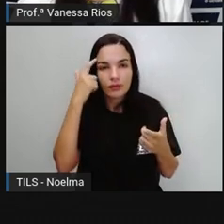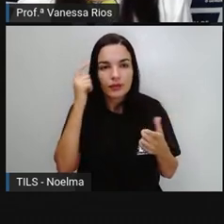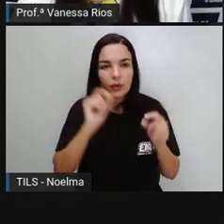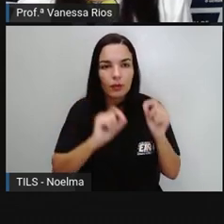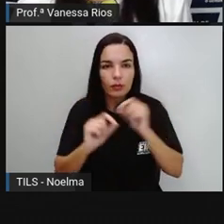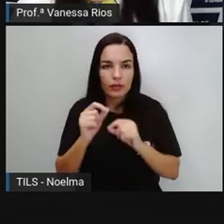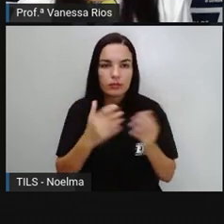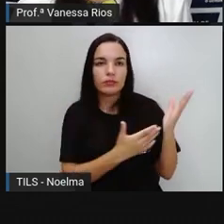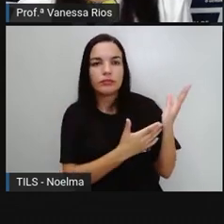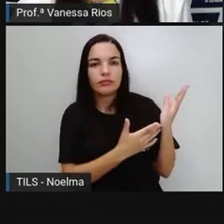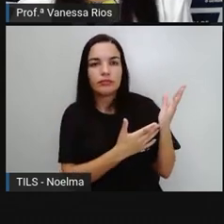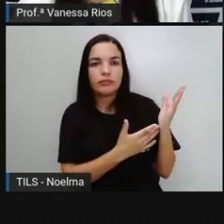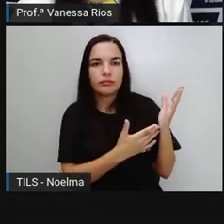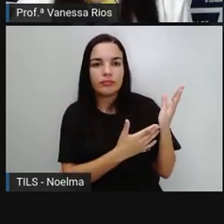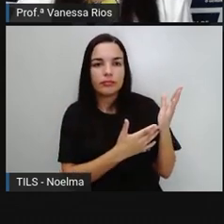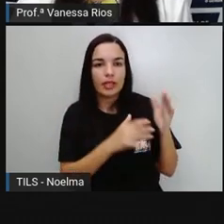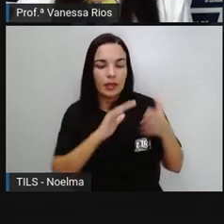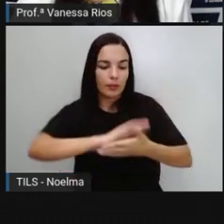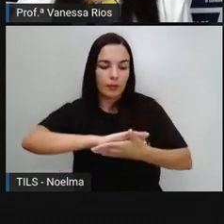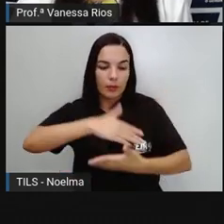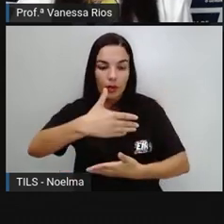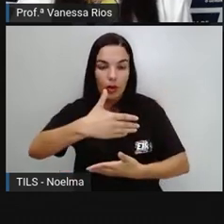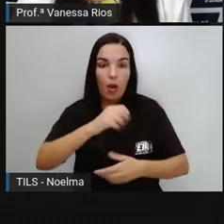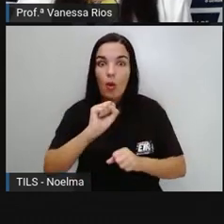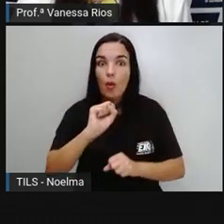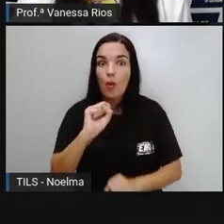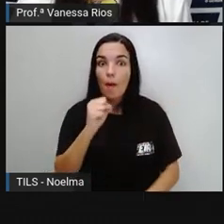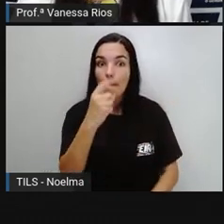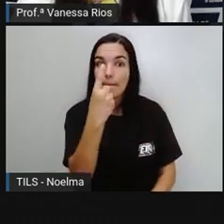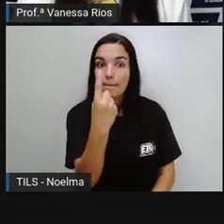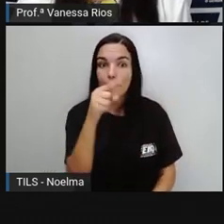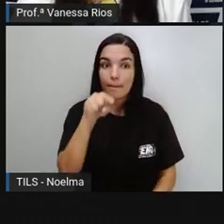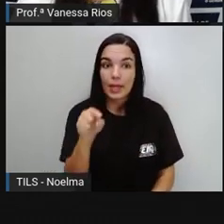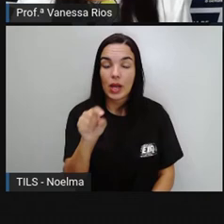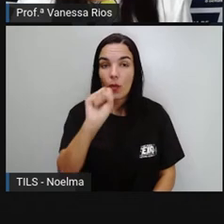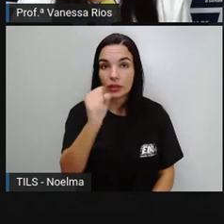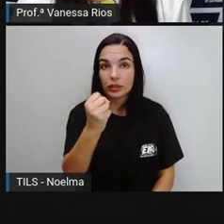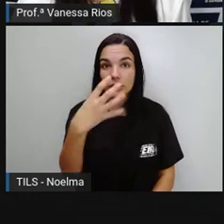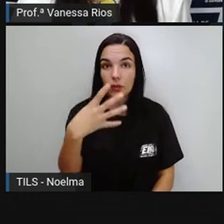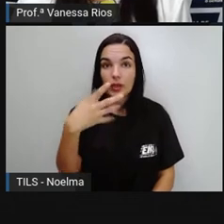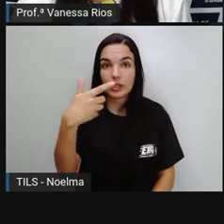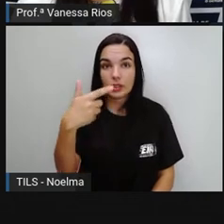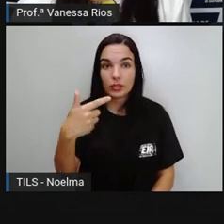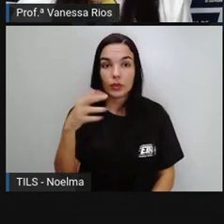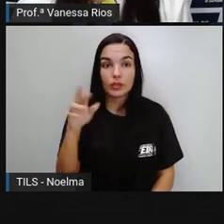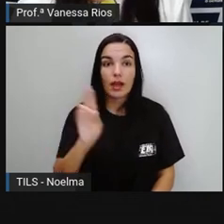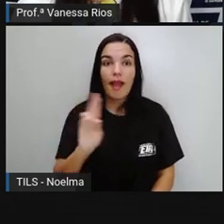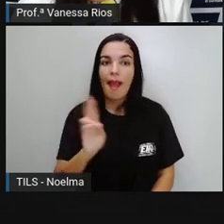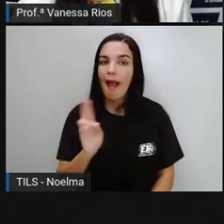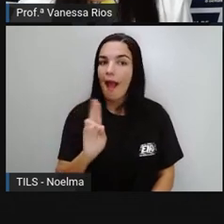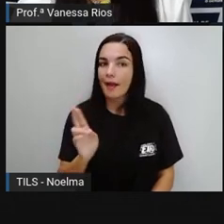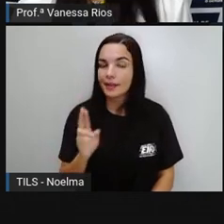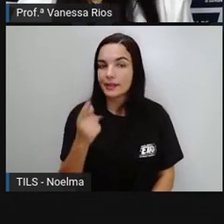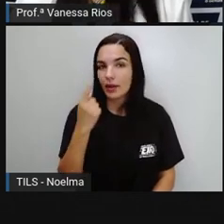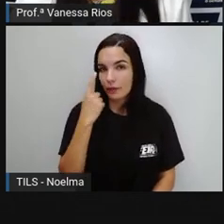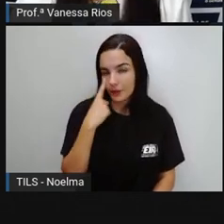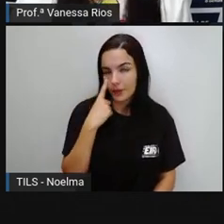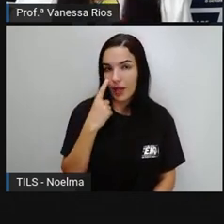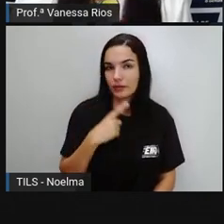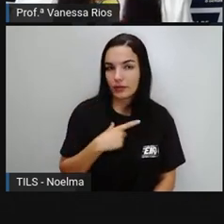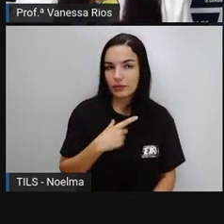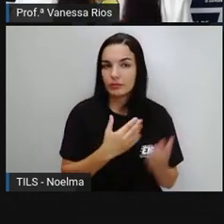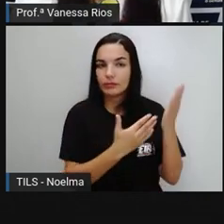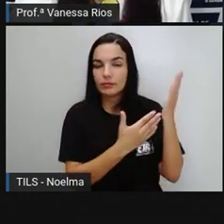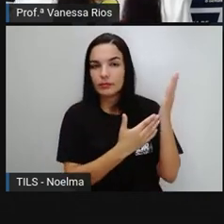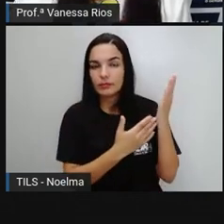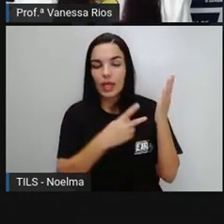João quer comprar Ele custa R$1.842 A PRO Colocou aqui Esse